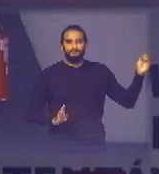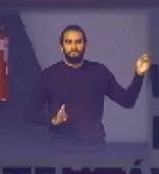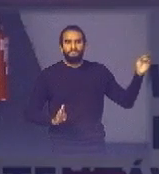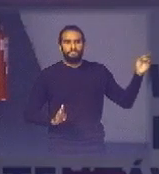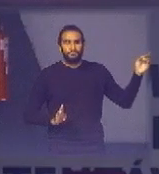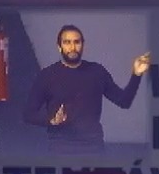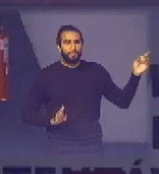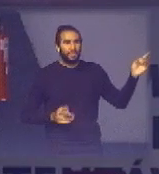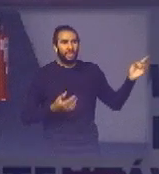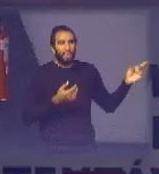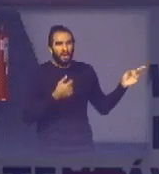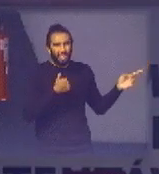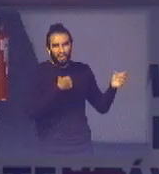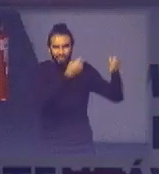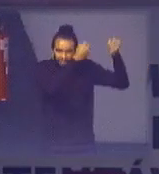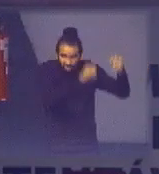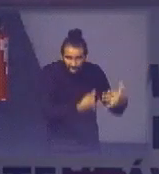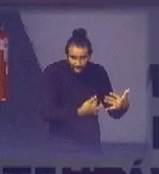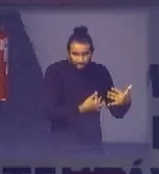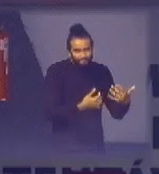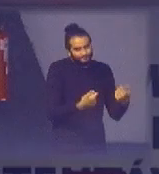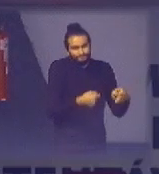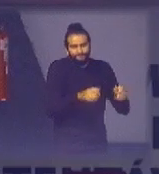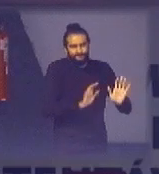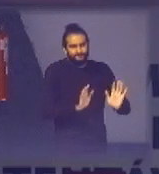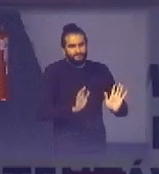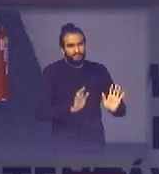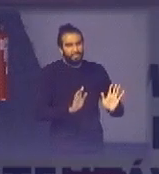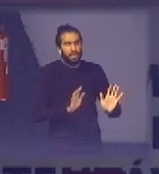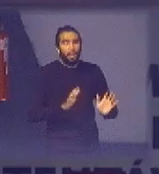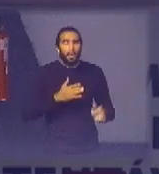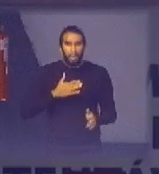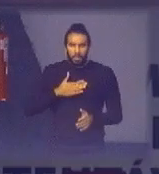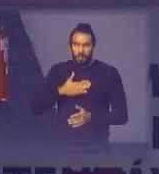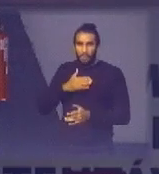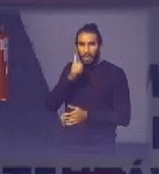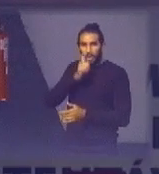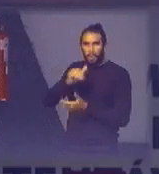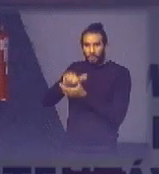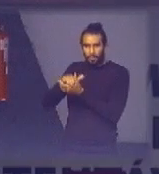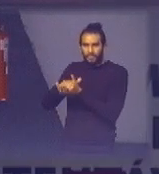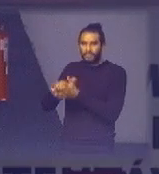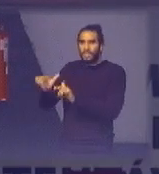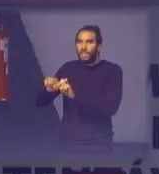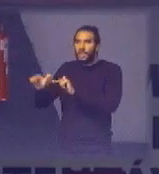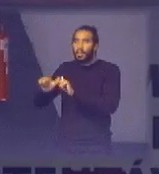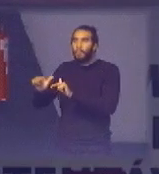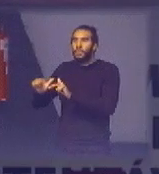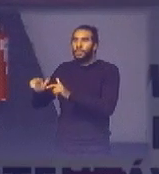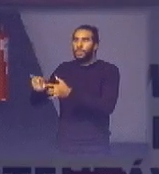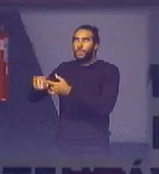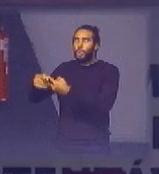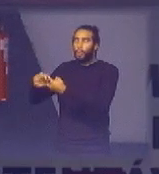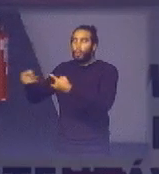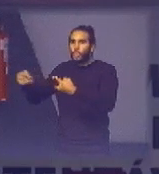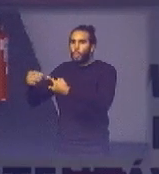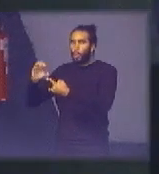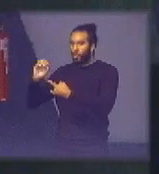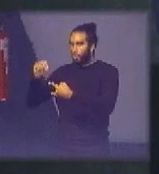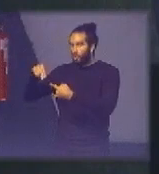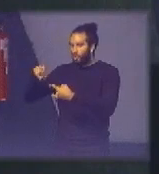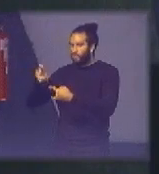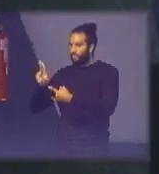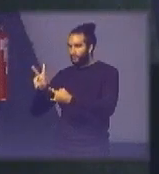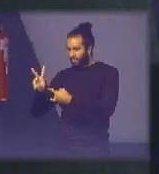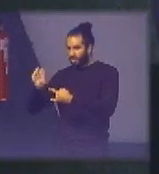bom acho que não preciso falar muita coisa mais né a minha esposa trabalhou um tempo na área de convênios do FNDE Fundo Nacional de Desenvolvimento da